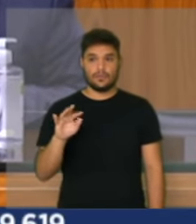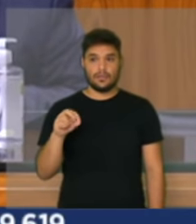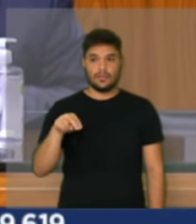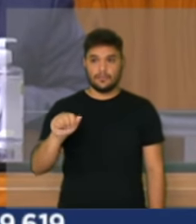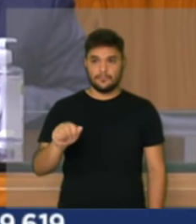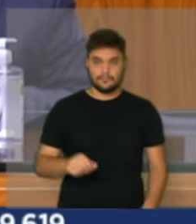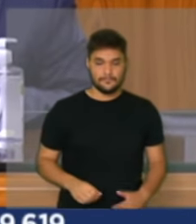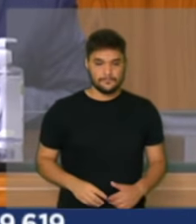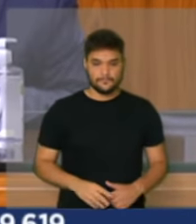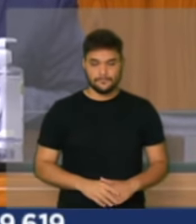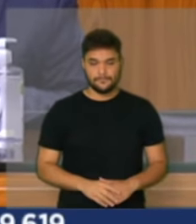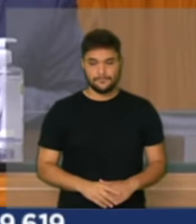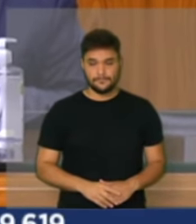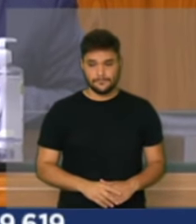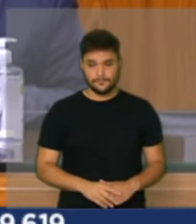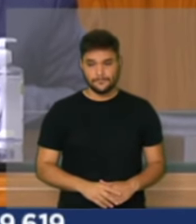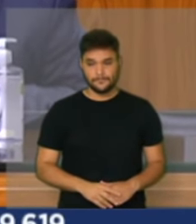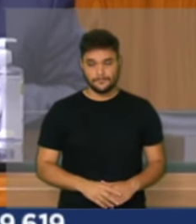Com a palavra.